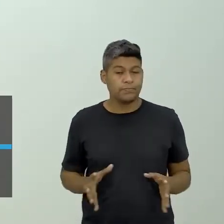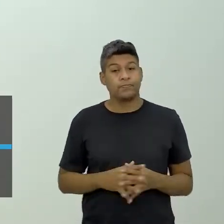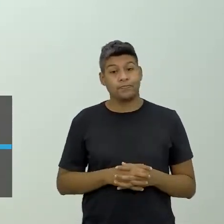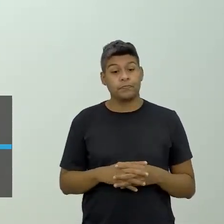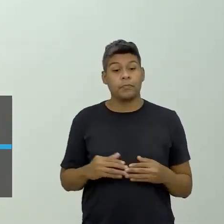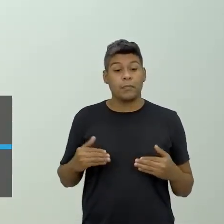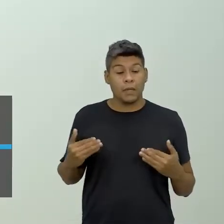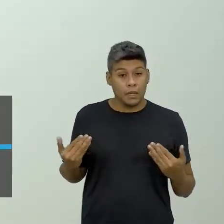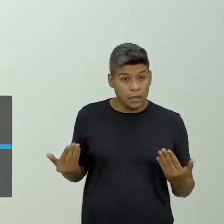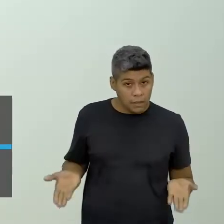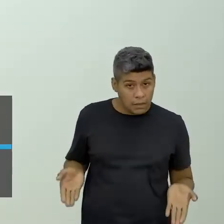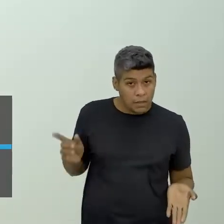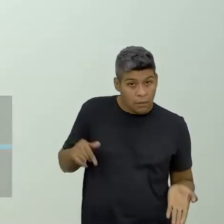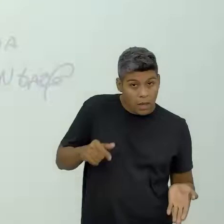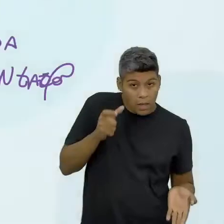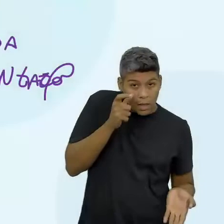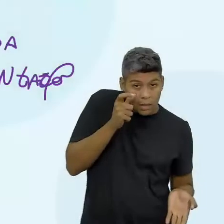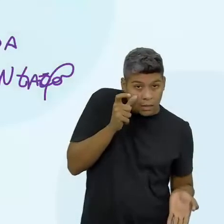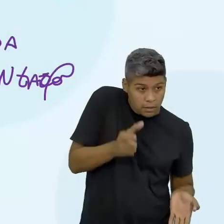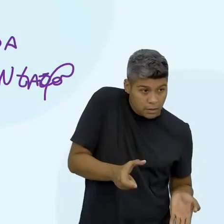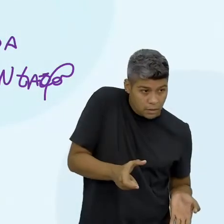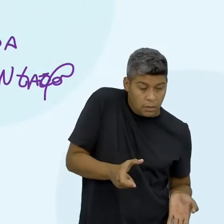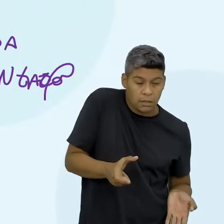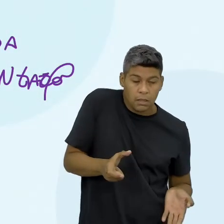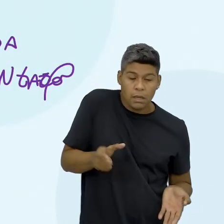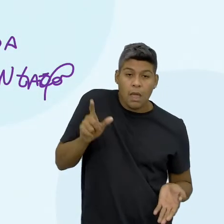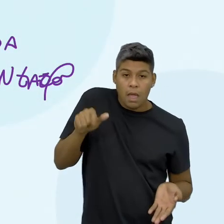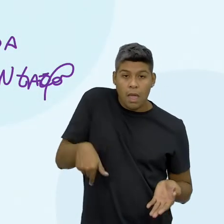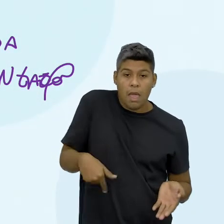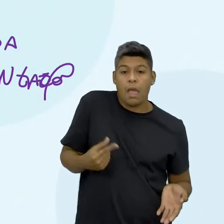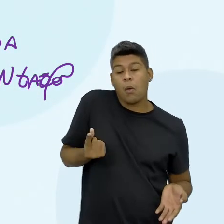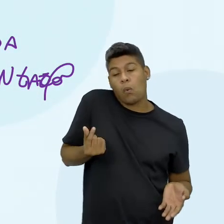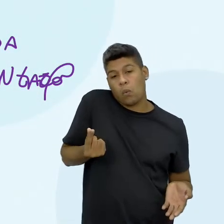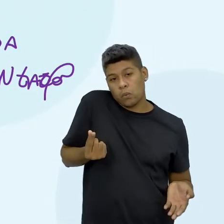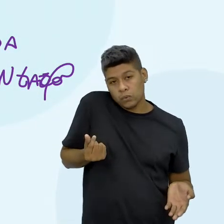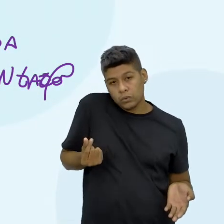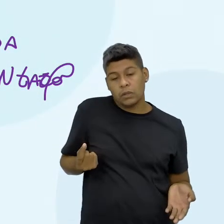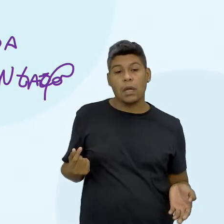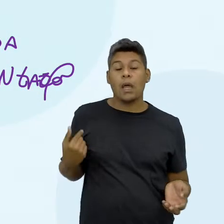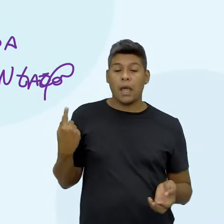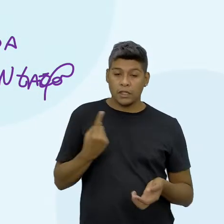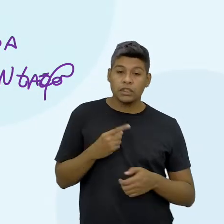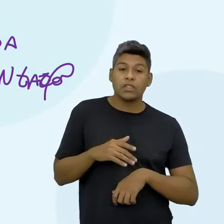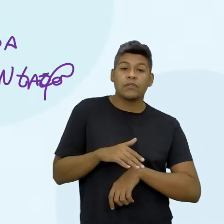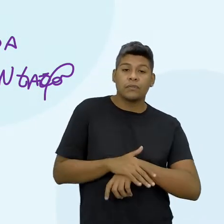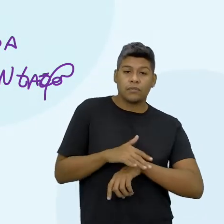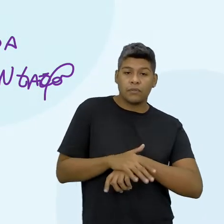Então essa é a intenção, quanto você custa e a gente fazer aí